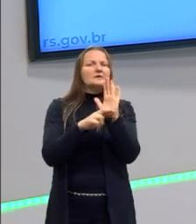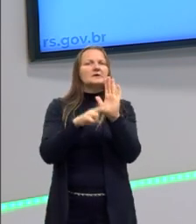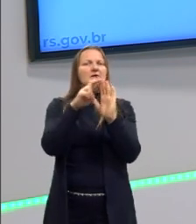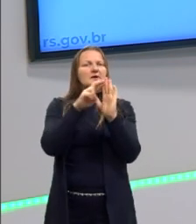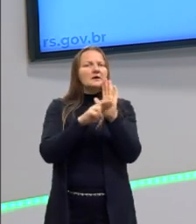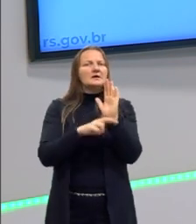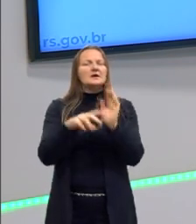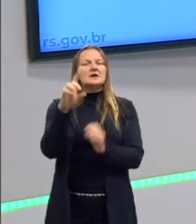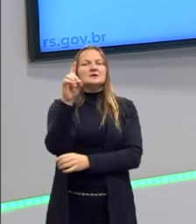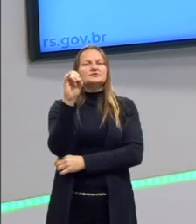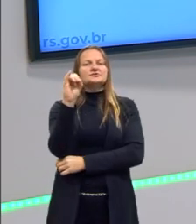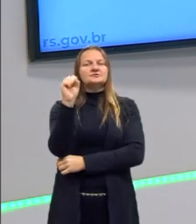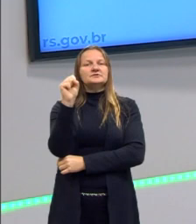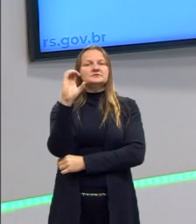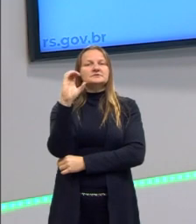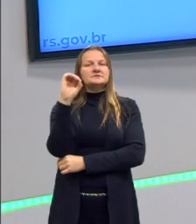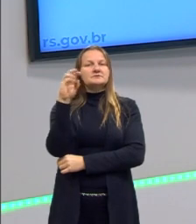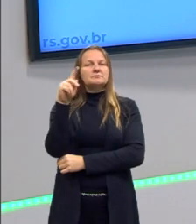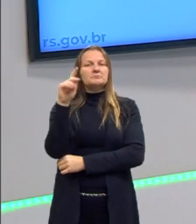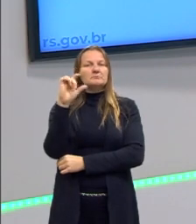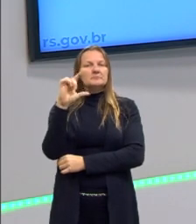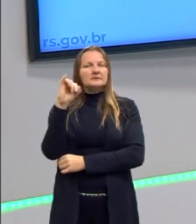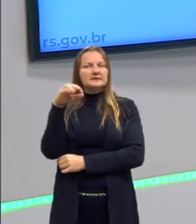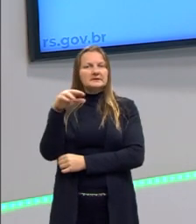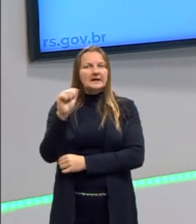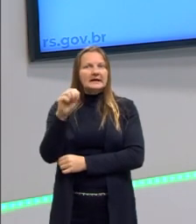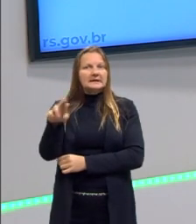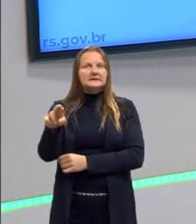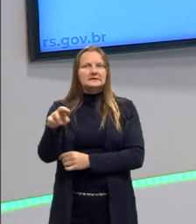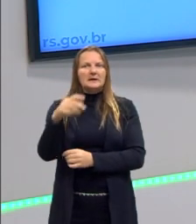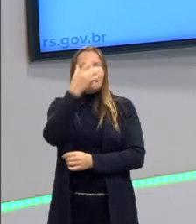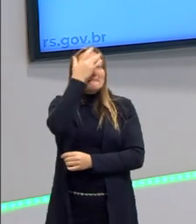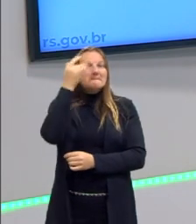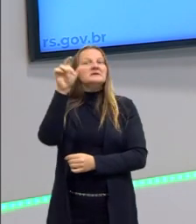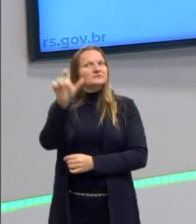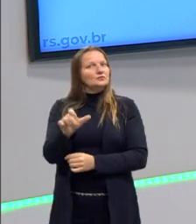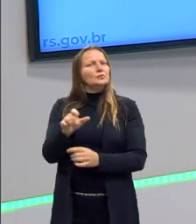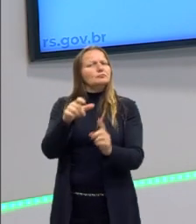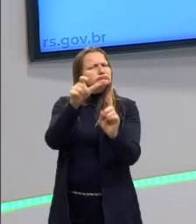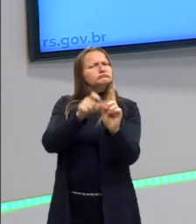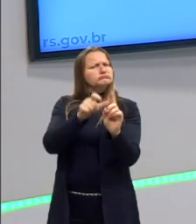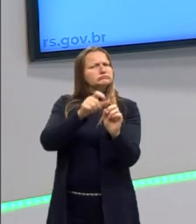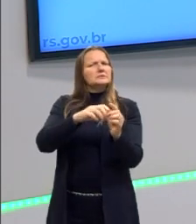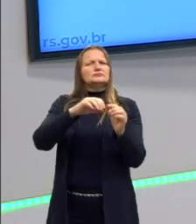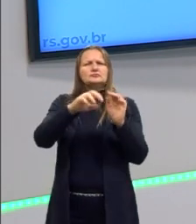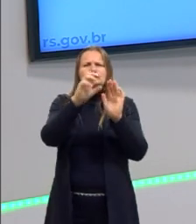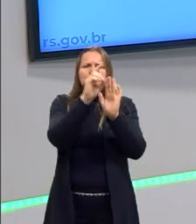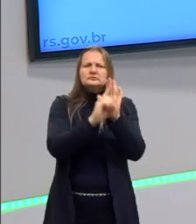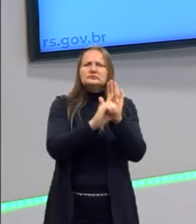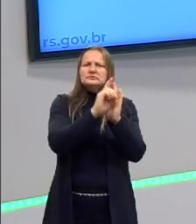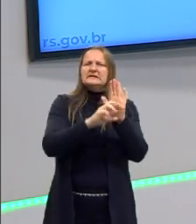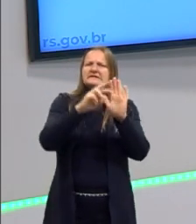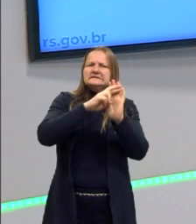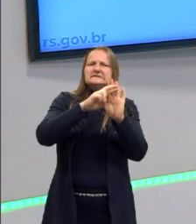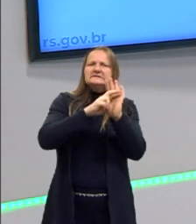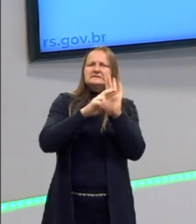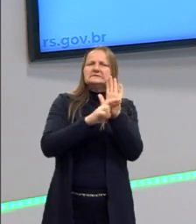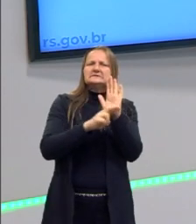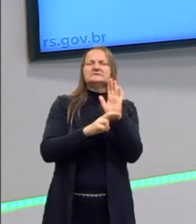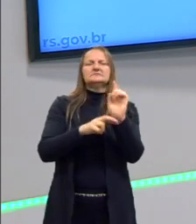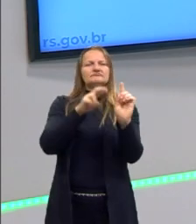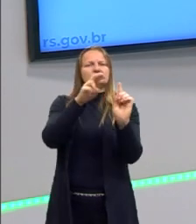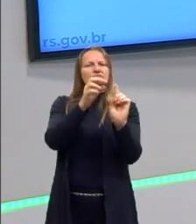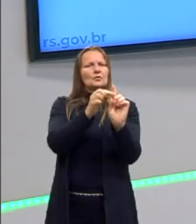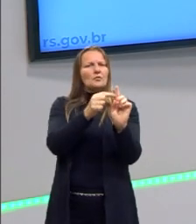as pessoas. Então, aquele poder tirano do rei, ele vai ser substituído pelo poder disciplinar. Ou seja, nós vamos disciplinar as